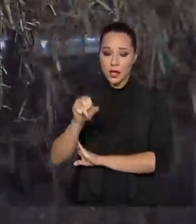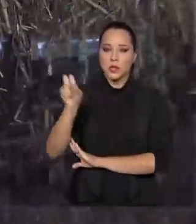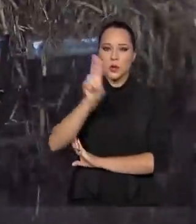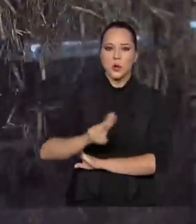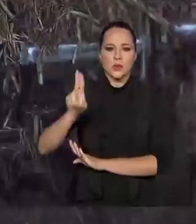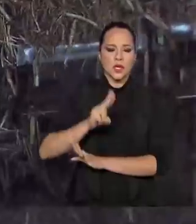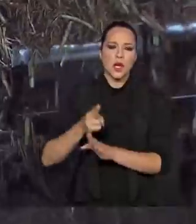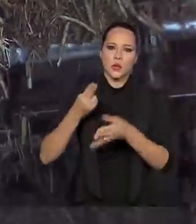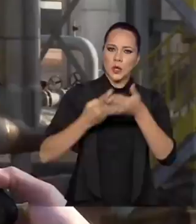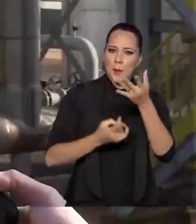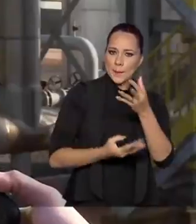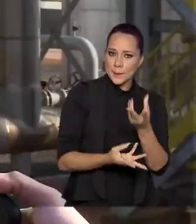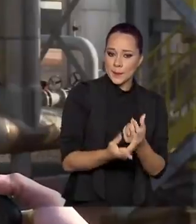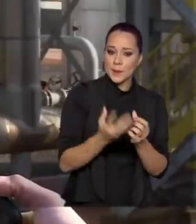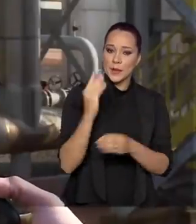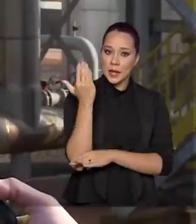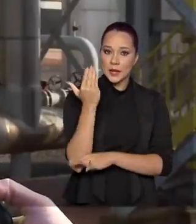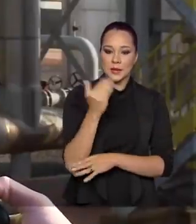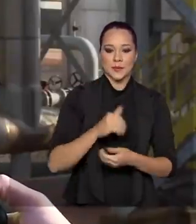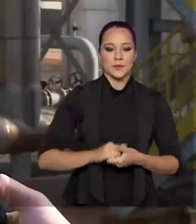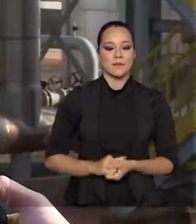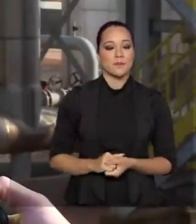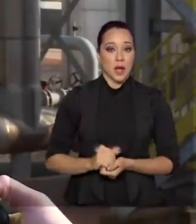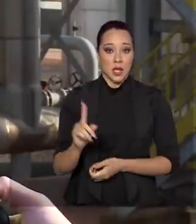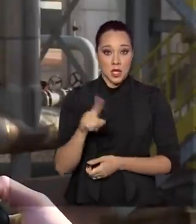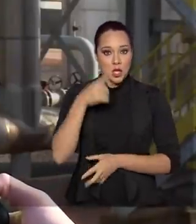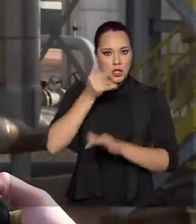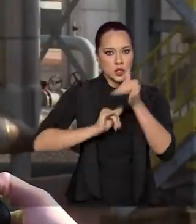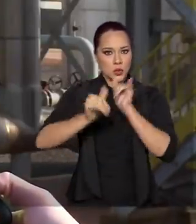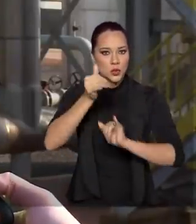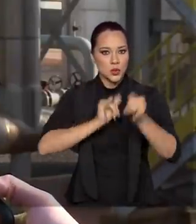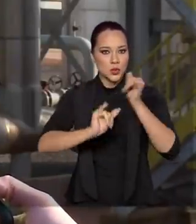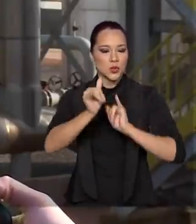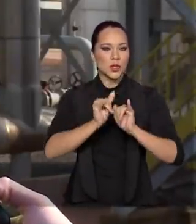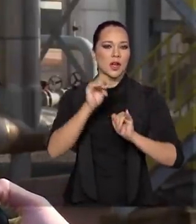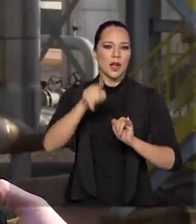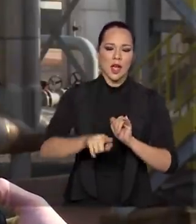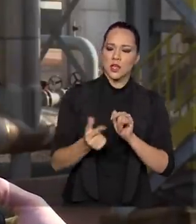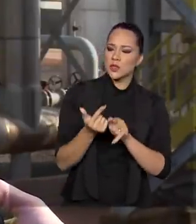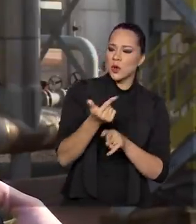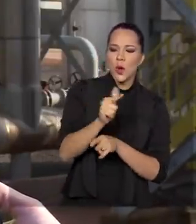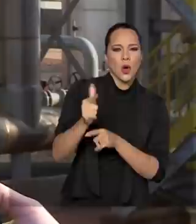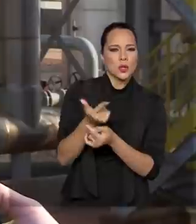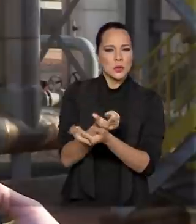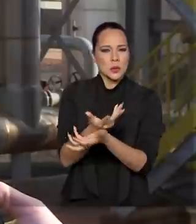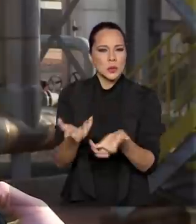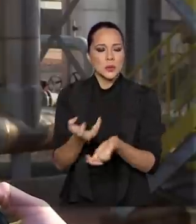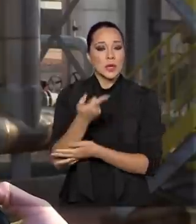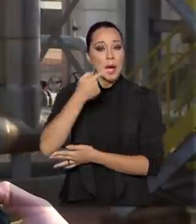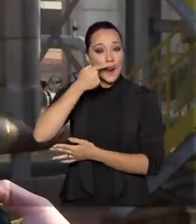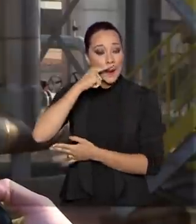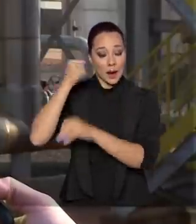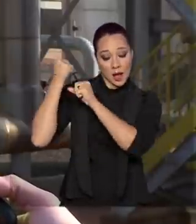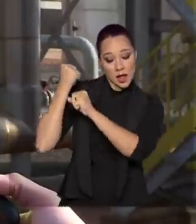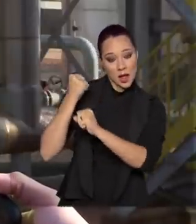dos subprodutos da planta. A nossa energia provém de subprodutos da cana-de-açúcar,